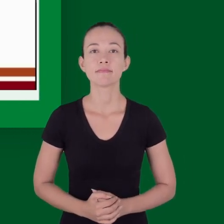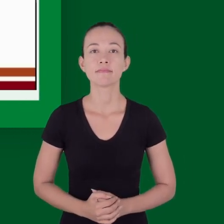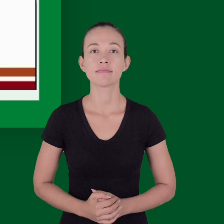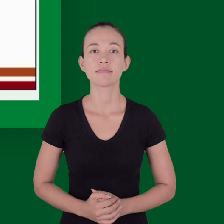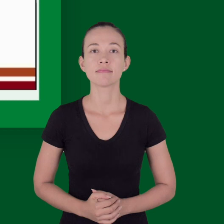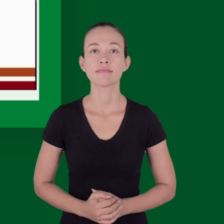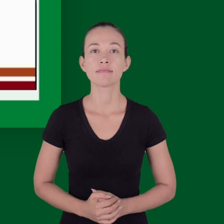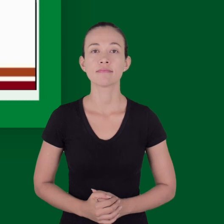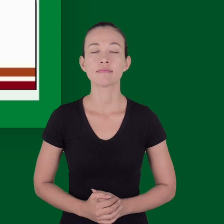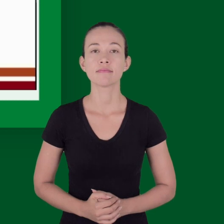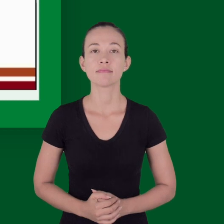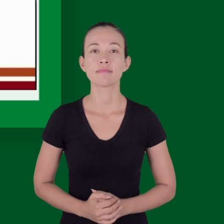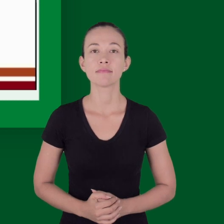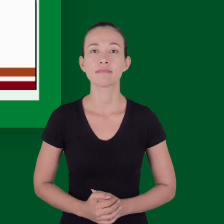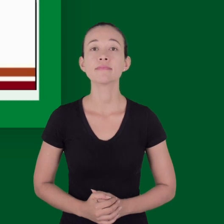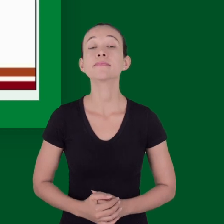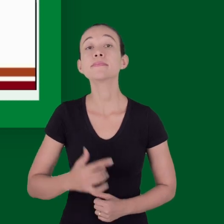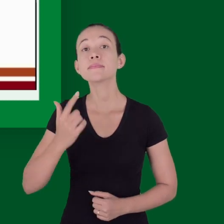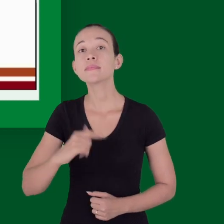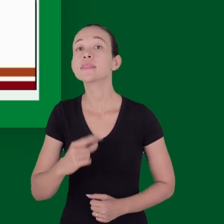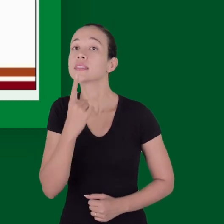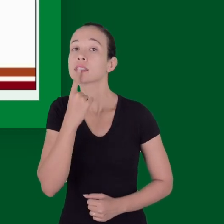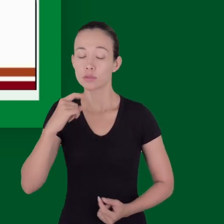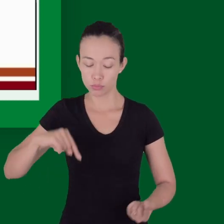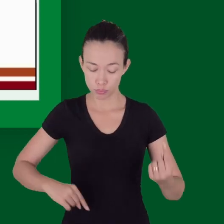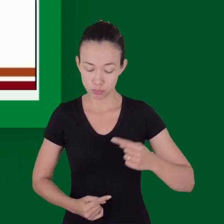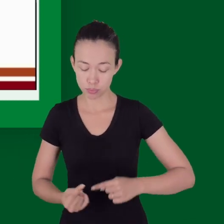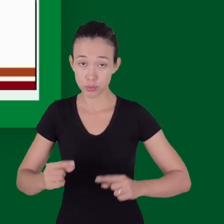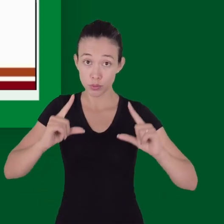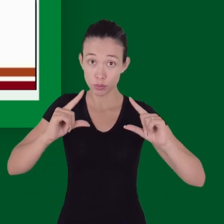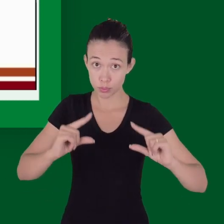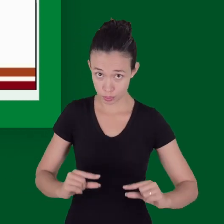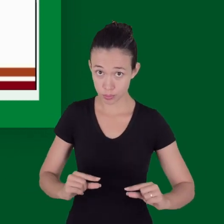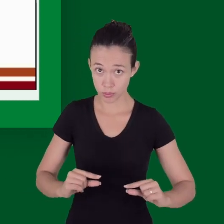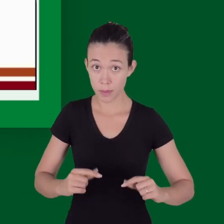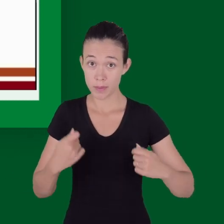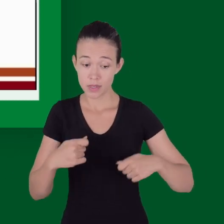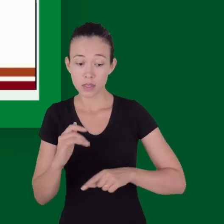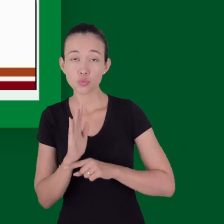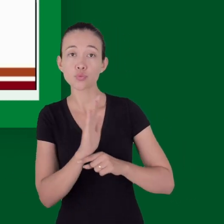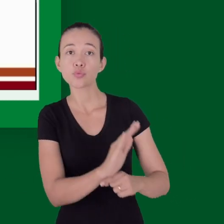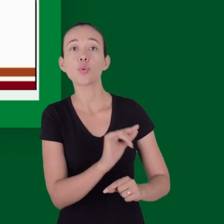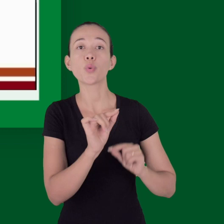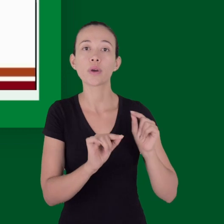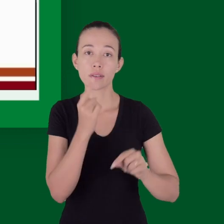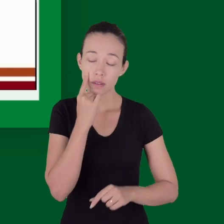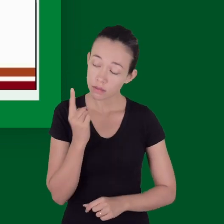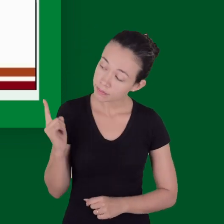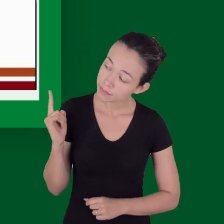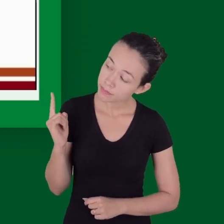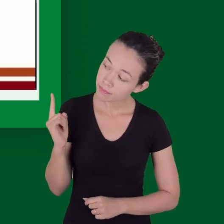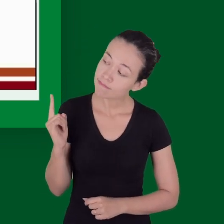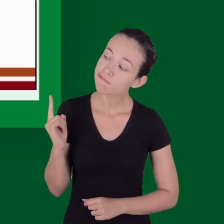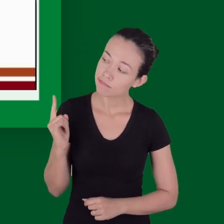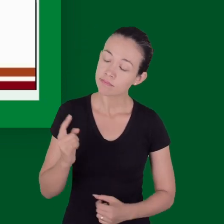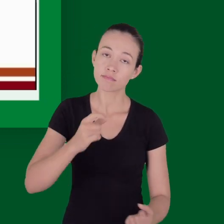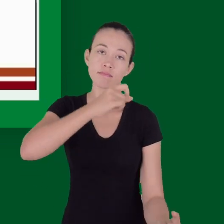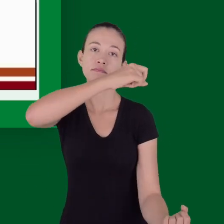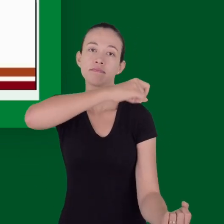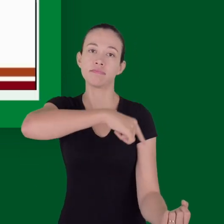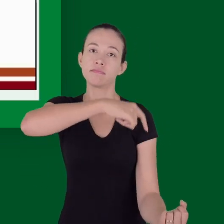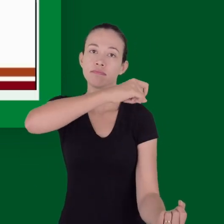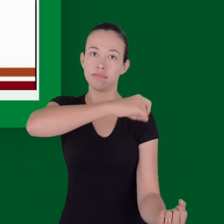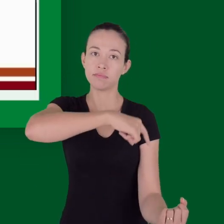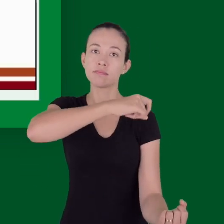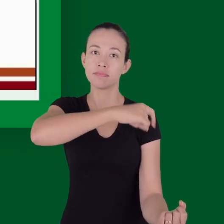isso é feito ambiente introspitalar. A reposição volêmica com soluções cristalóides